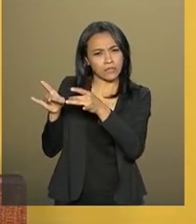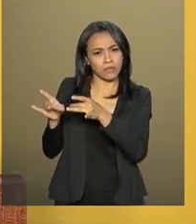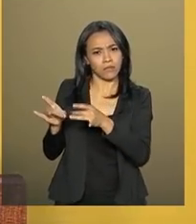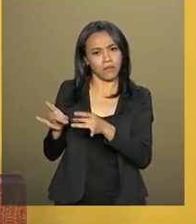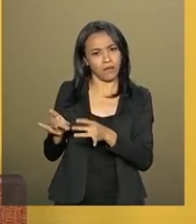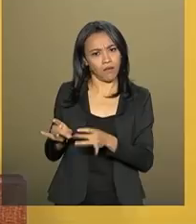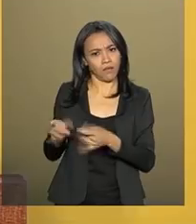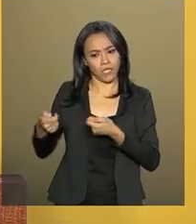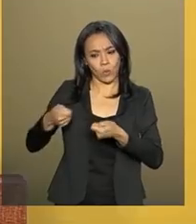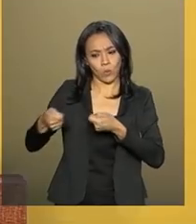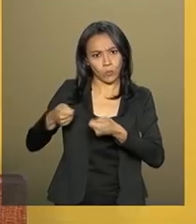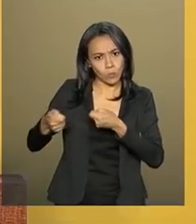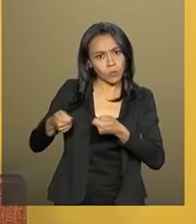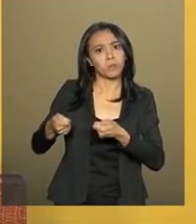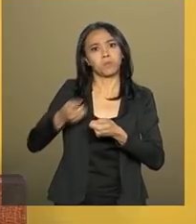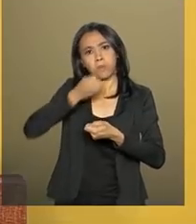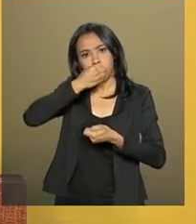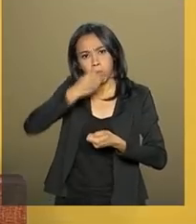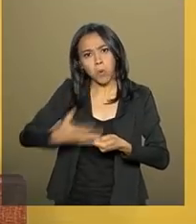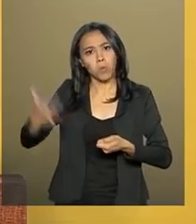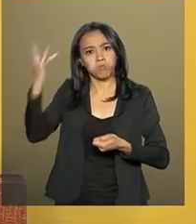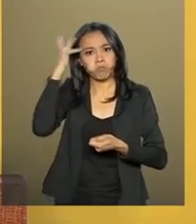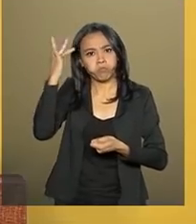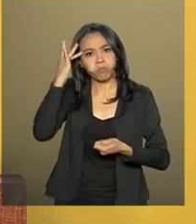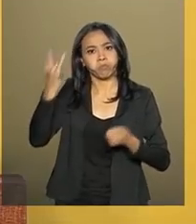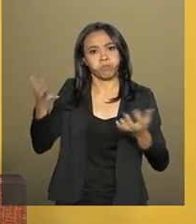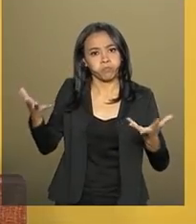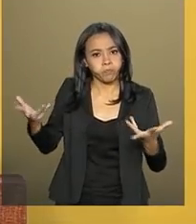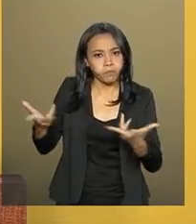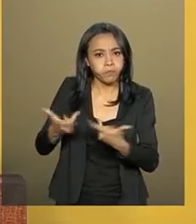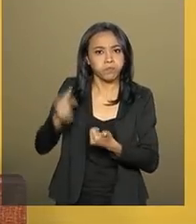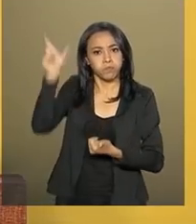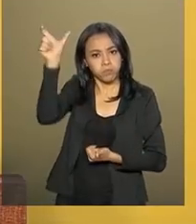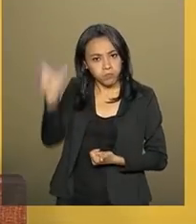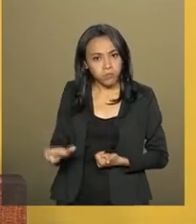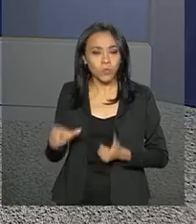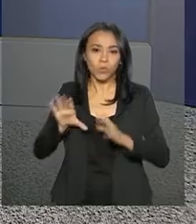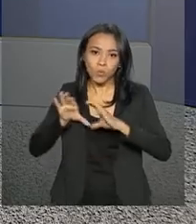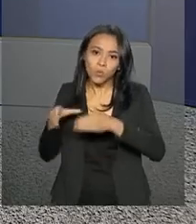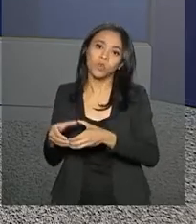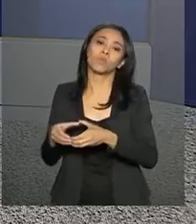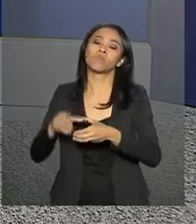a mão firme e competente do GSI.